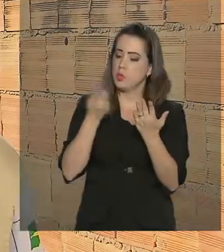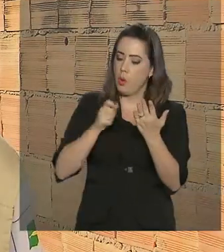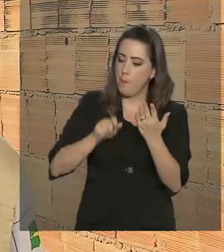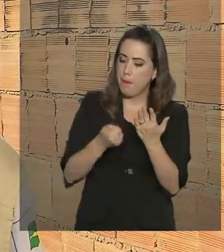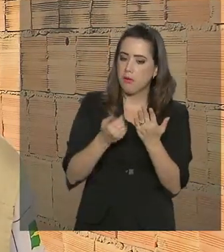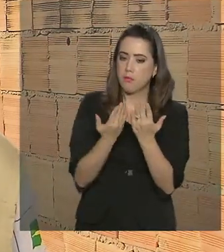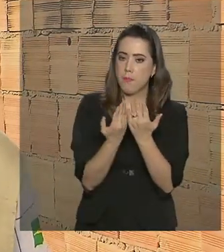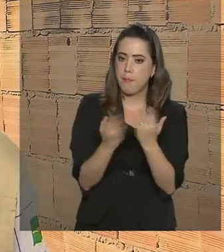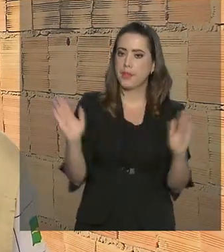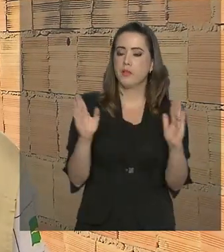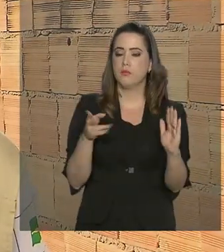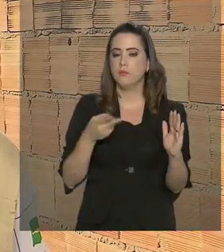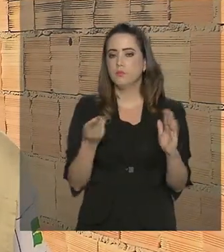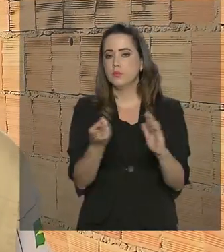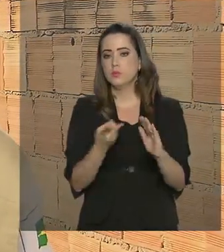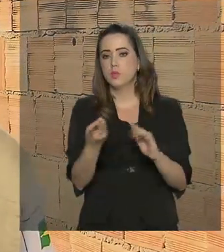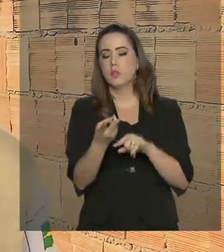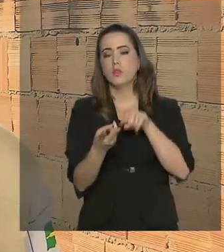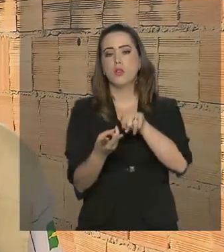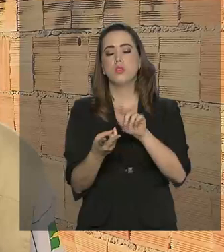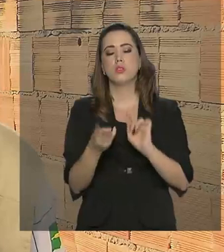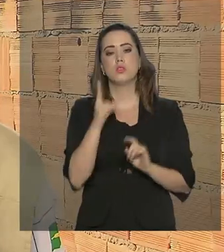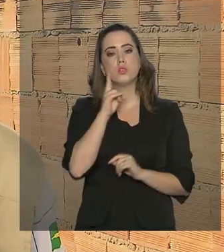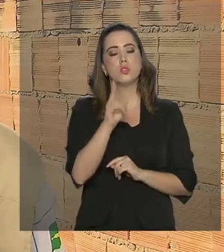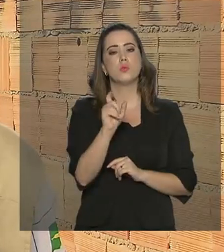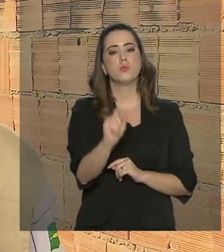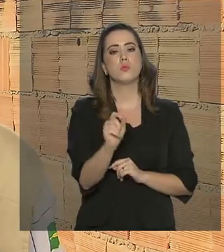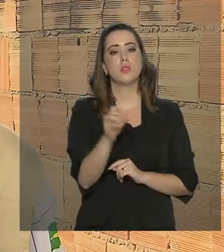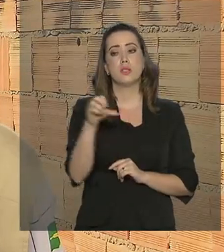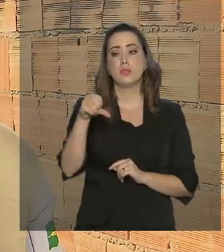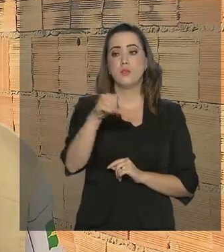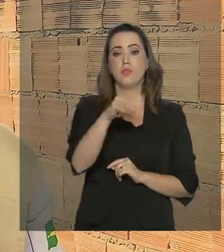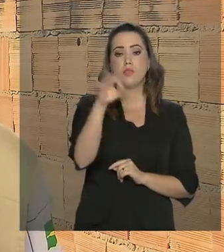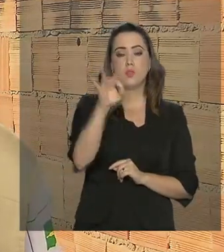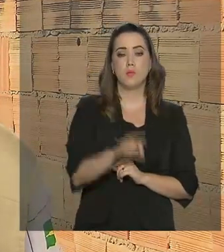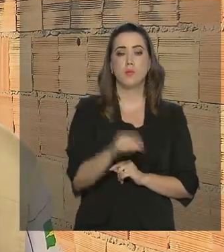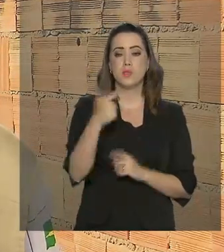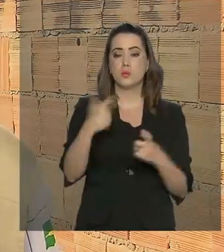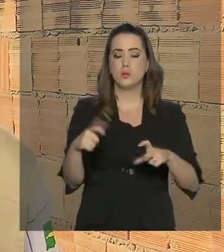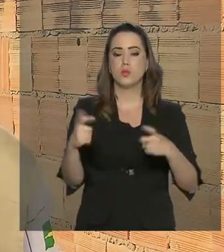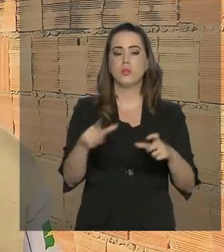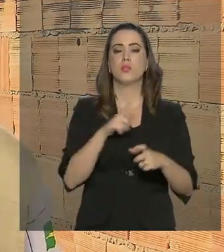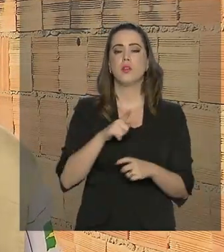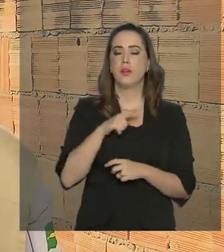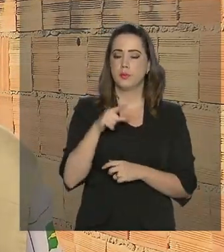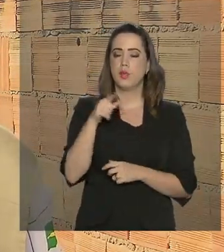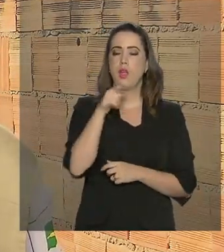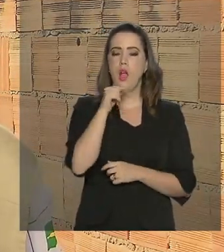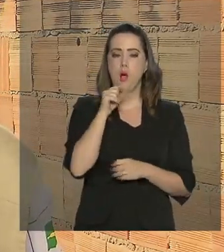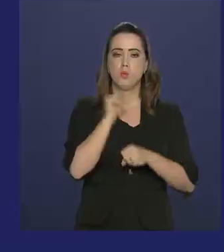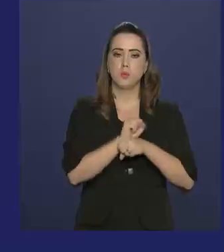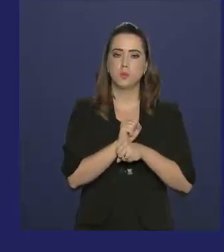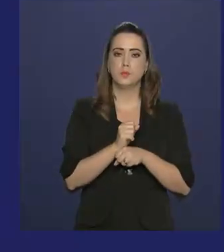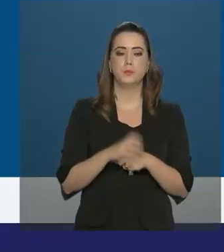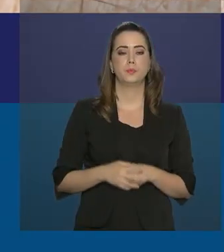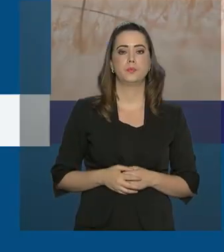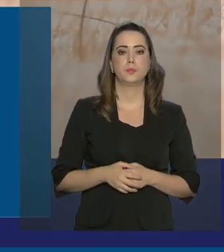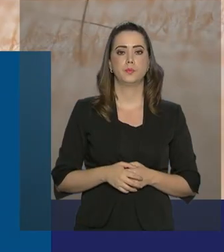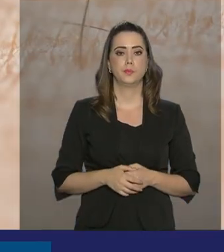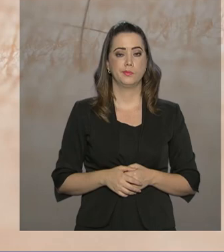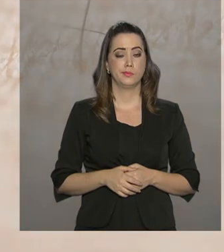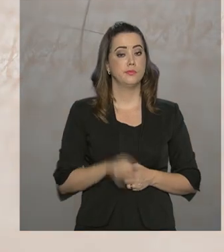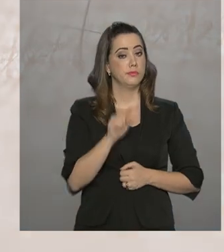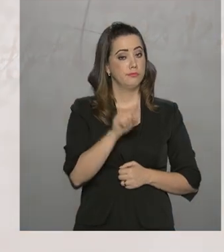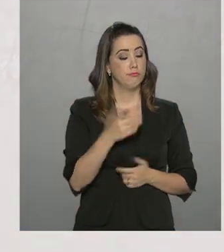Que o dono não cuida. E nós notamos que 99% desses imóveis abandonados a falta do mosquito da dengue. Dados do